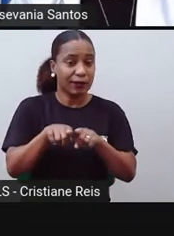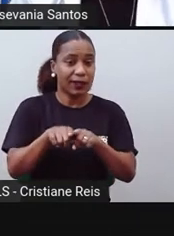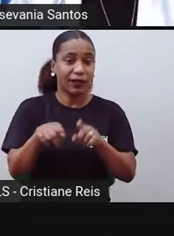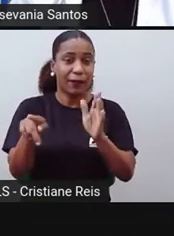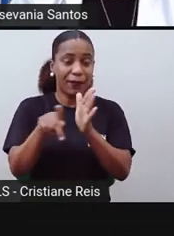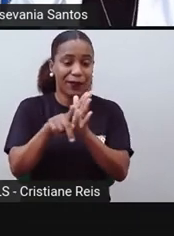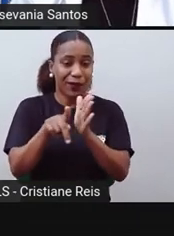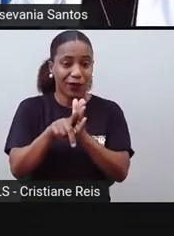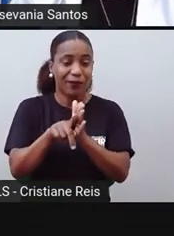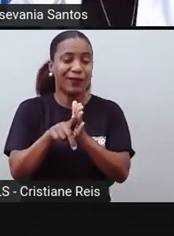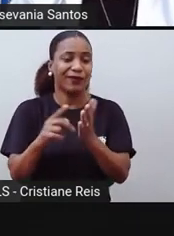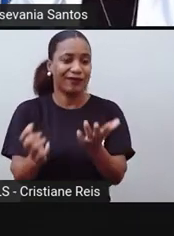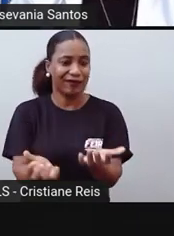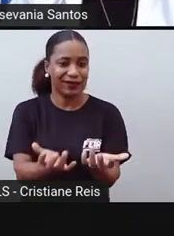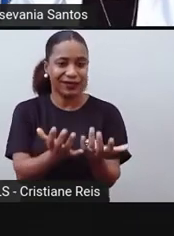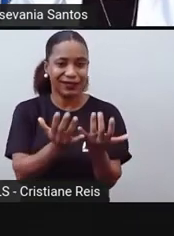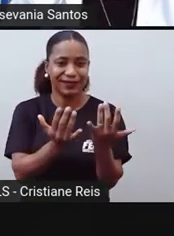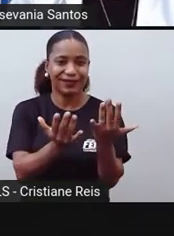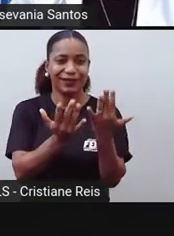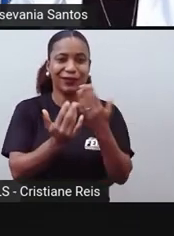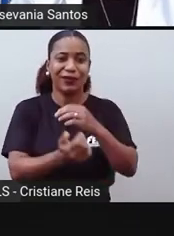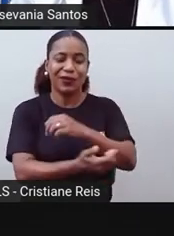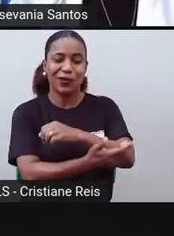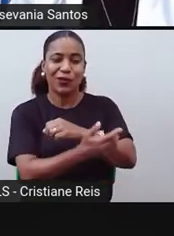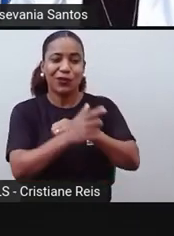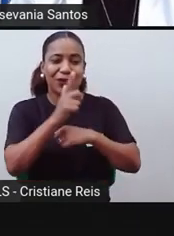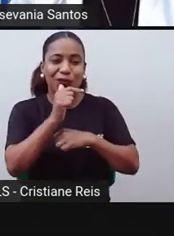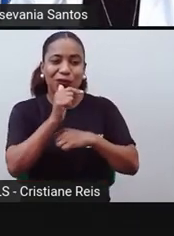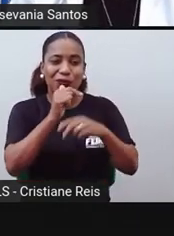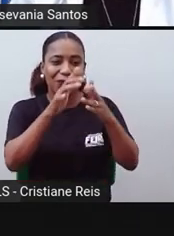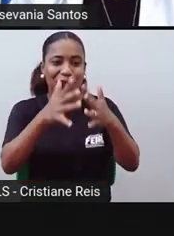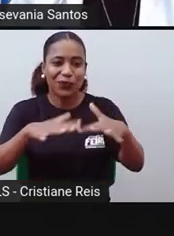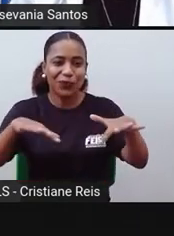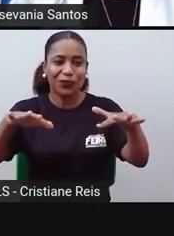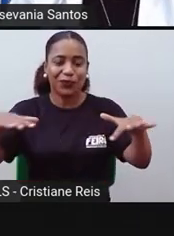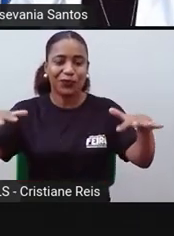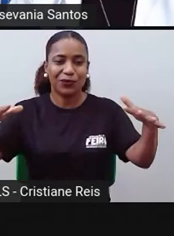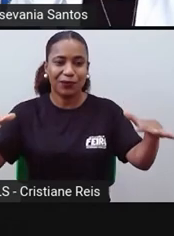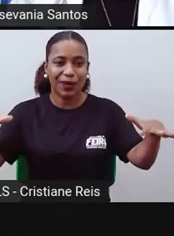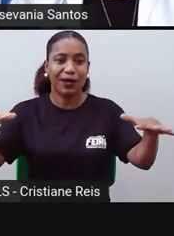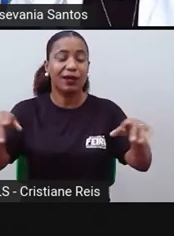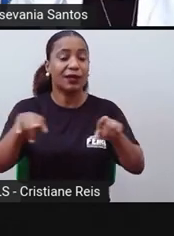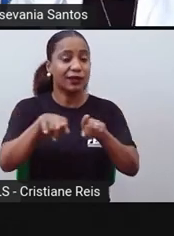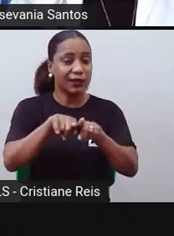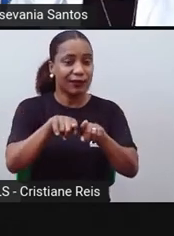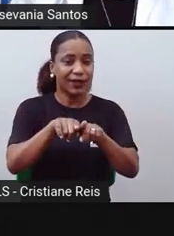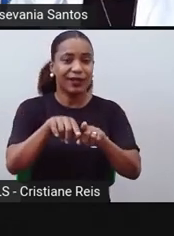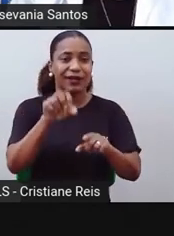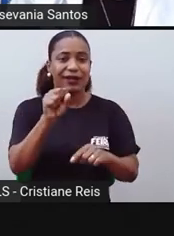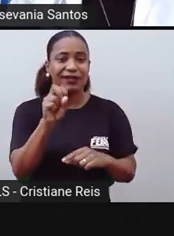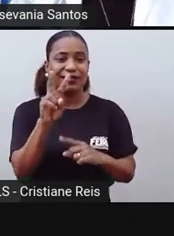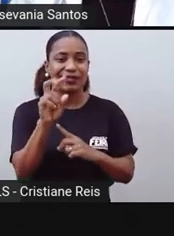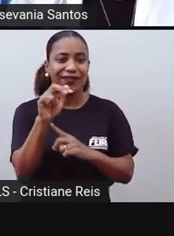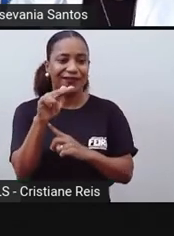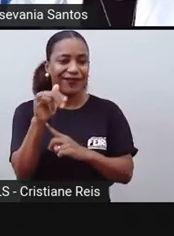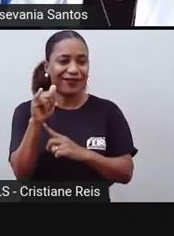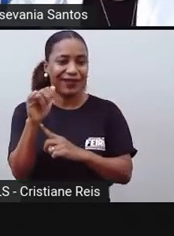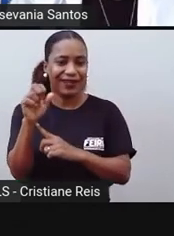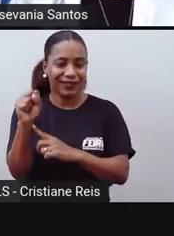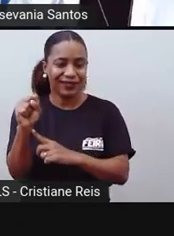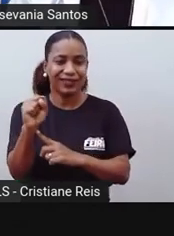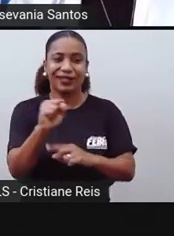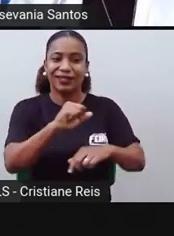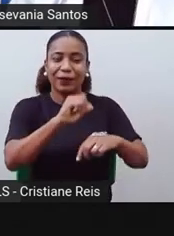as savanas, principalmente aqui, essa parte aqui embaixo, vão ser muitas savanas, só para a gente entender são essas áreas mais parecidas mesmo com os